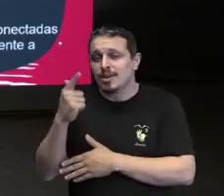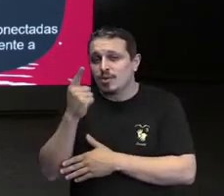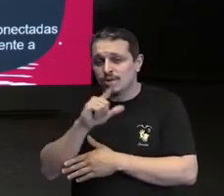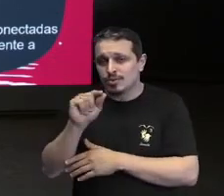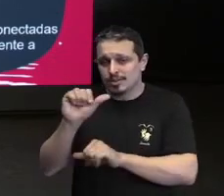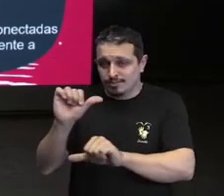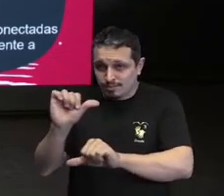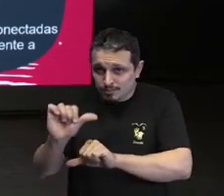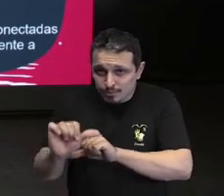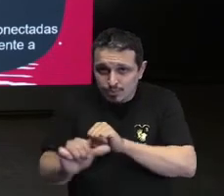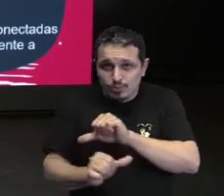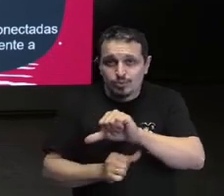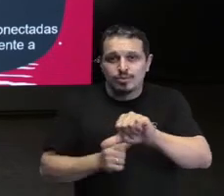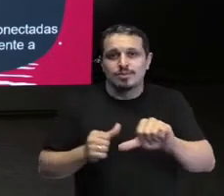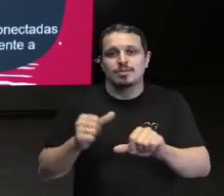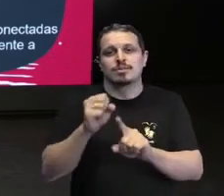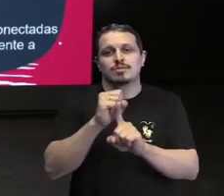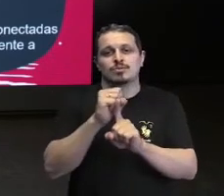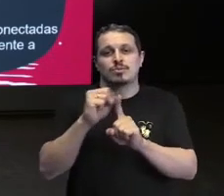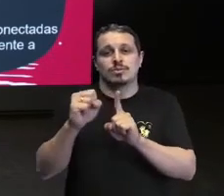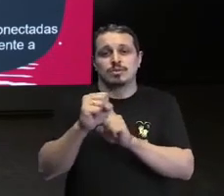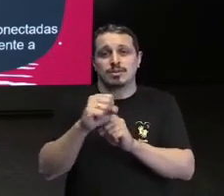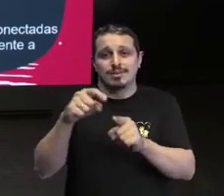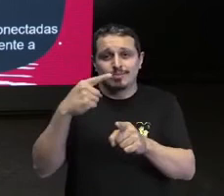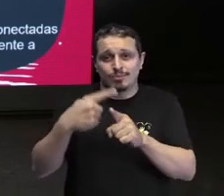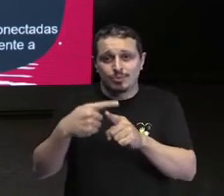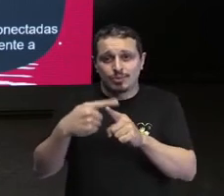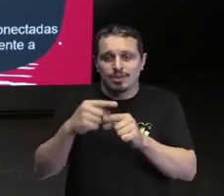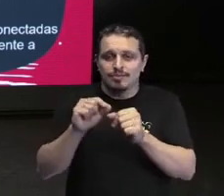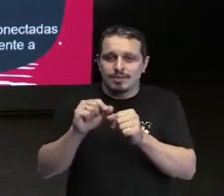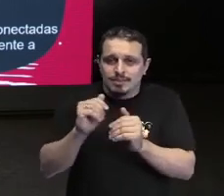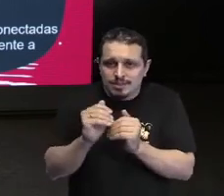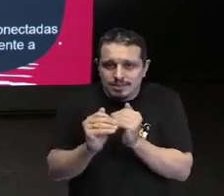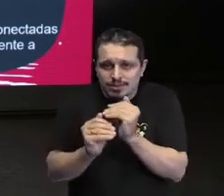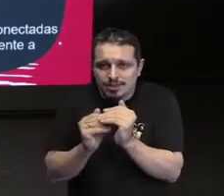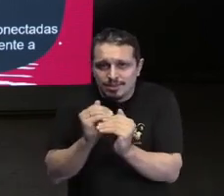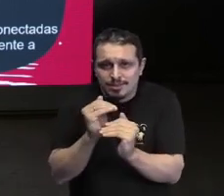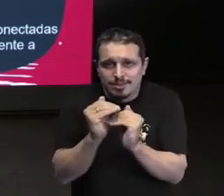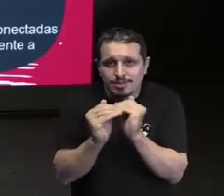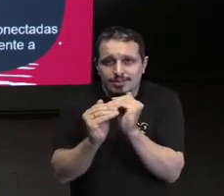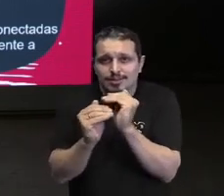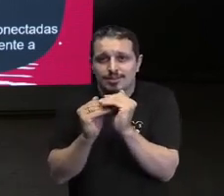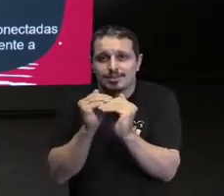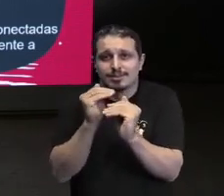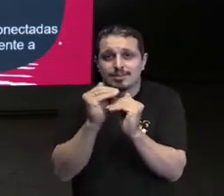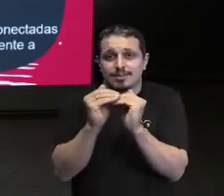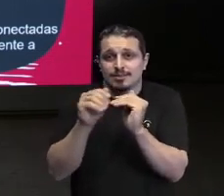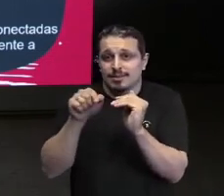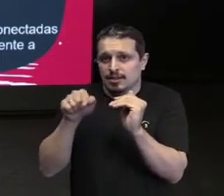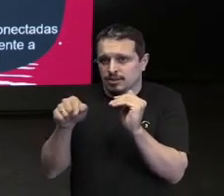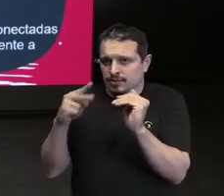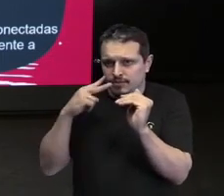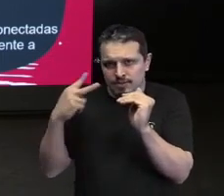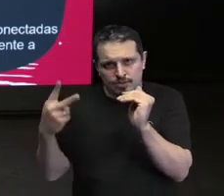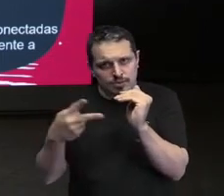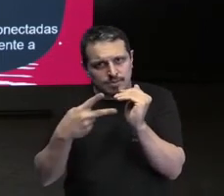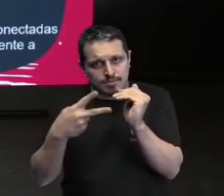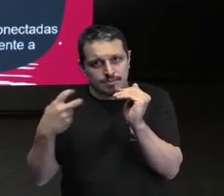essa sociedade porque a gente vai de pouquinho em pouquinho transformando o outro né a gente vai aos pouquinhos